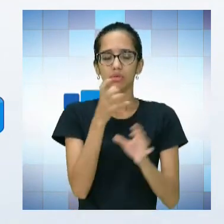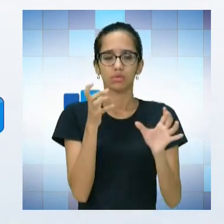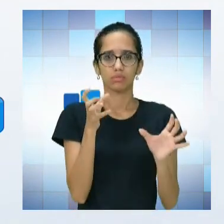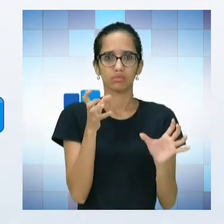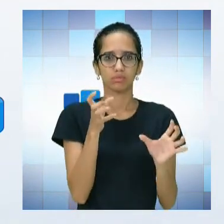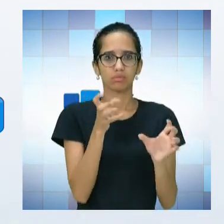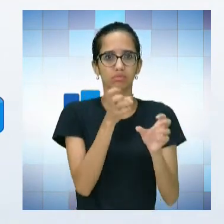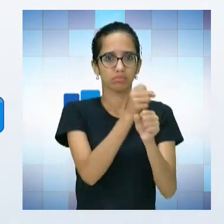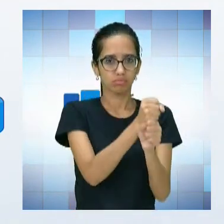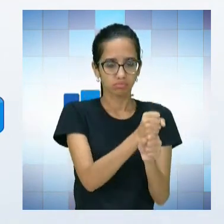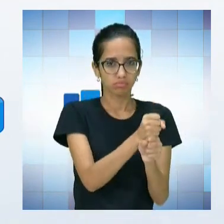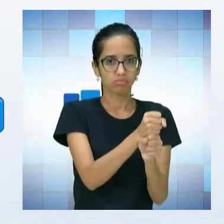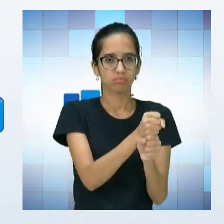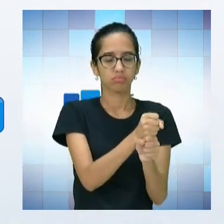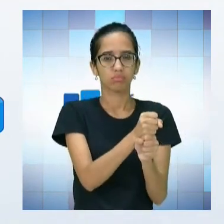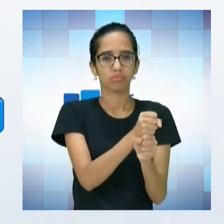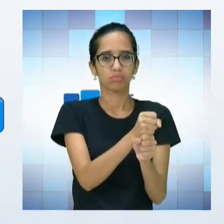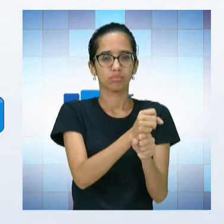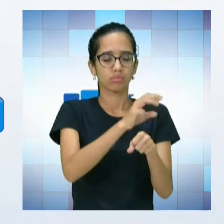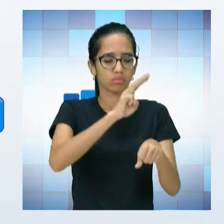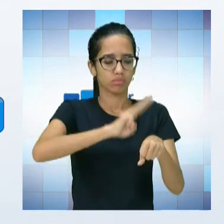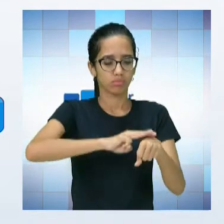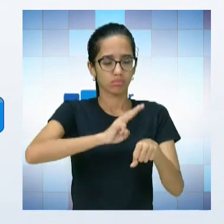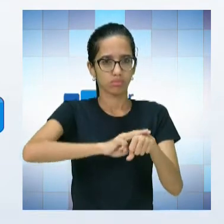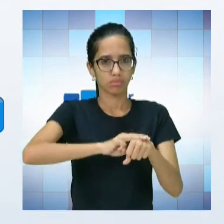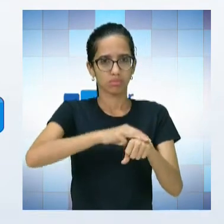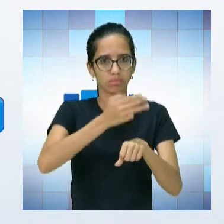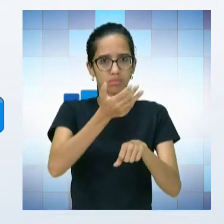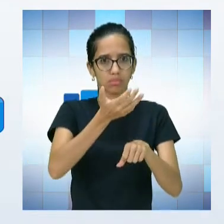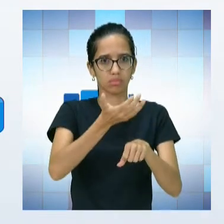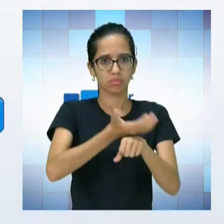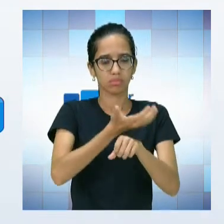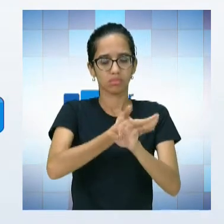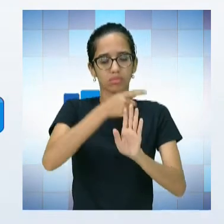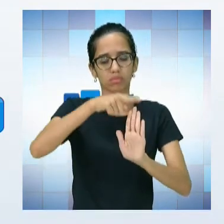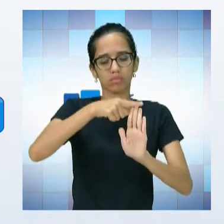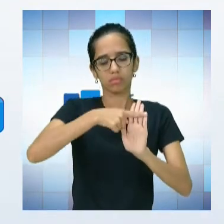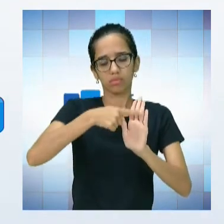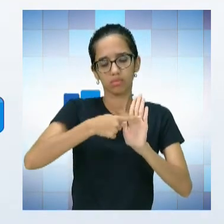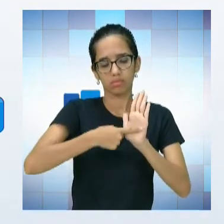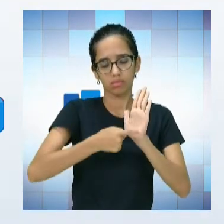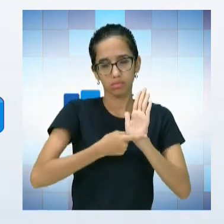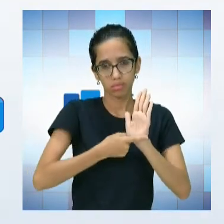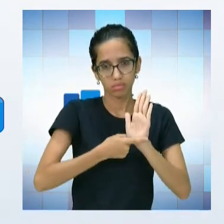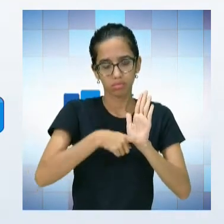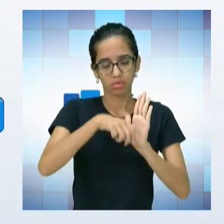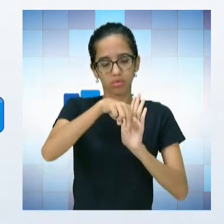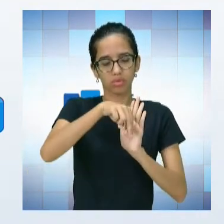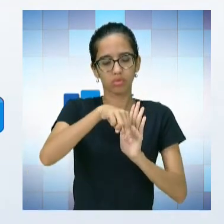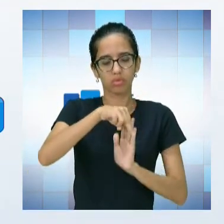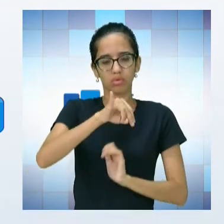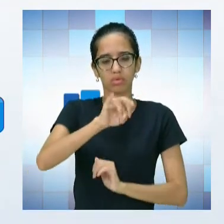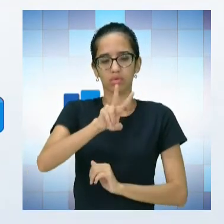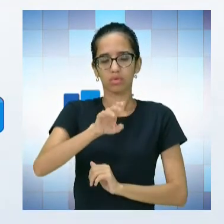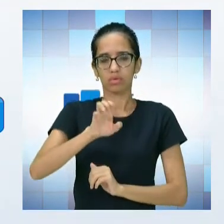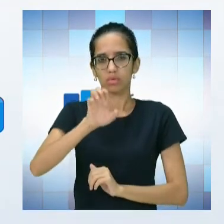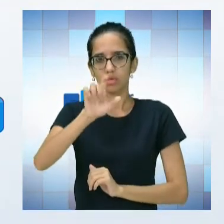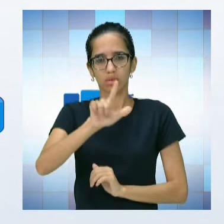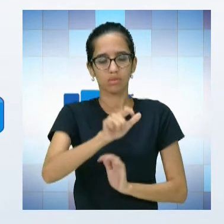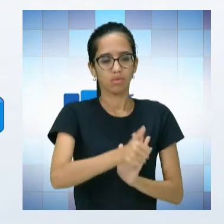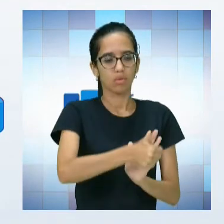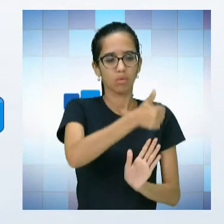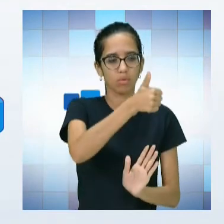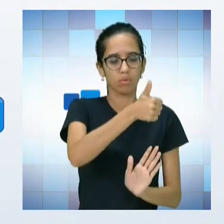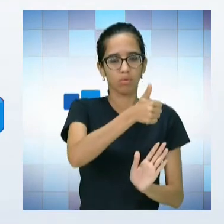conteúdos matemáticos da educação básica em níveis, que os níveis trabalhados no laboratório vão do nível 1